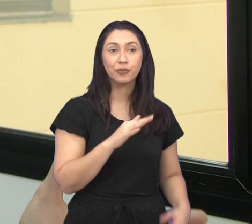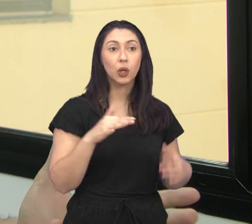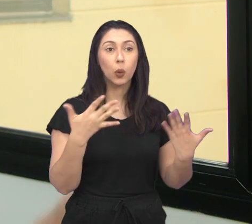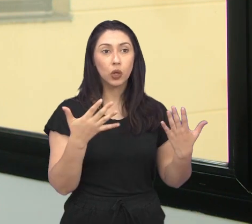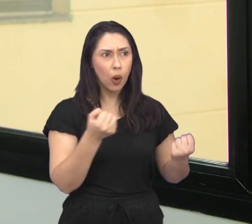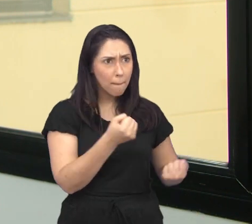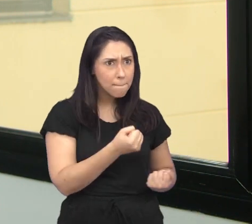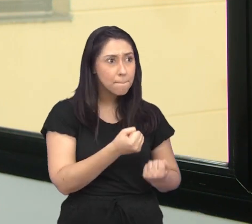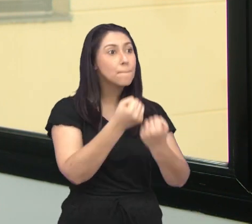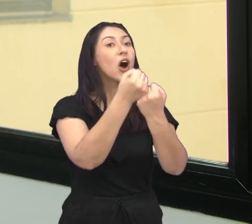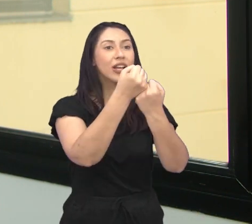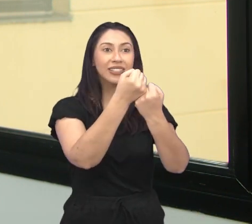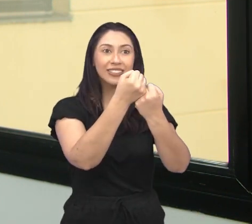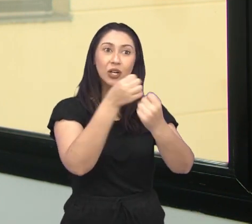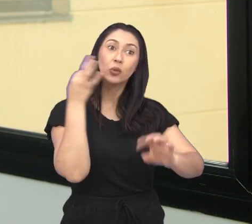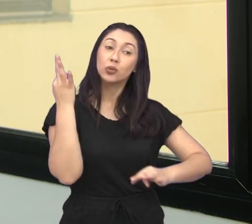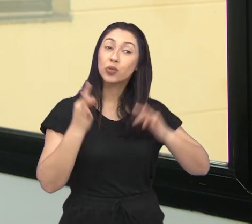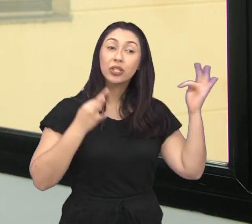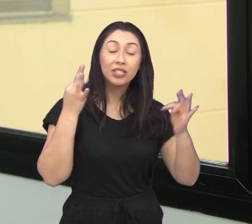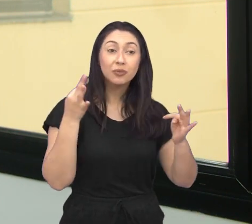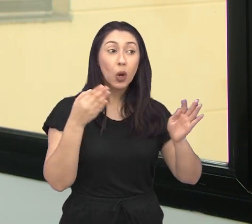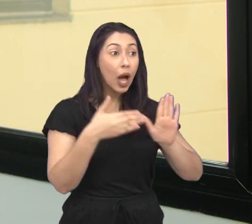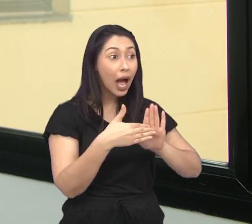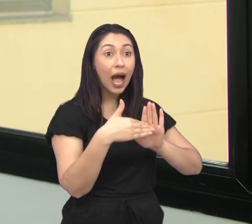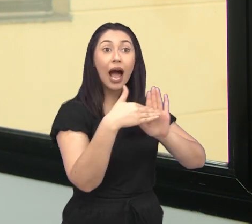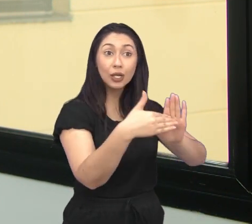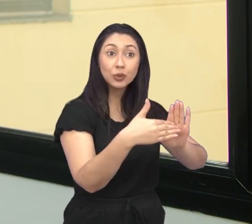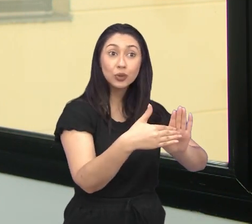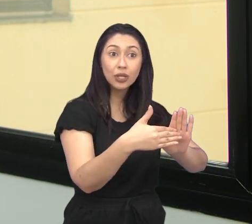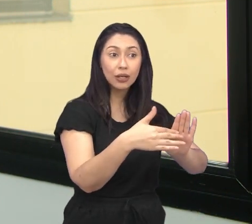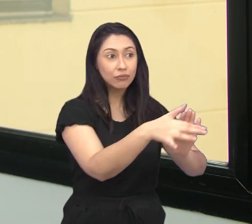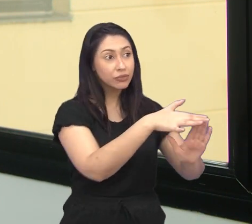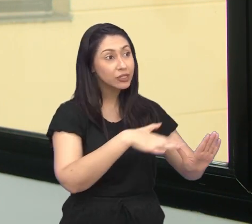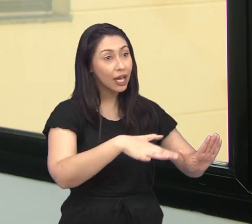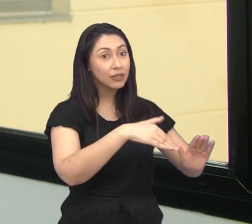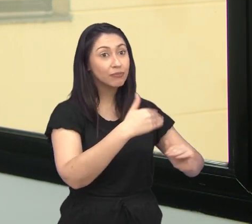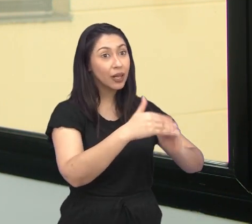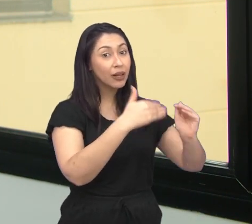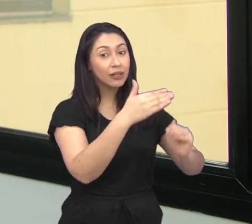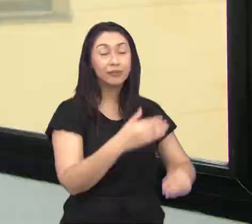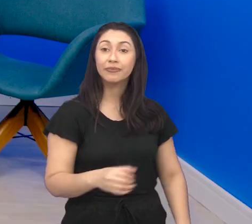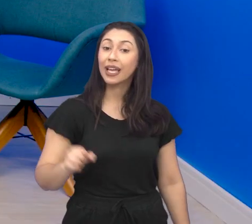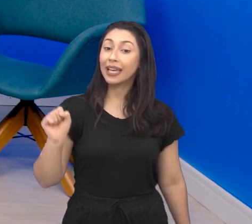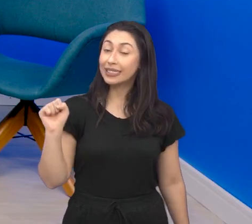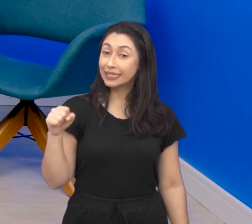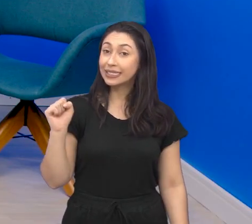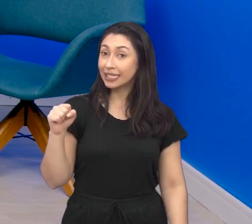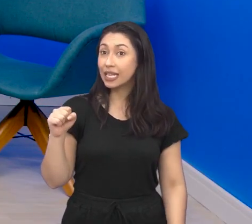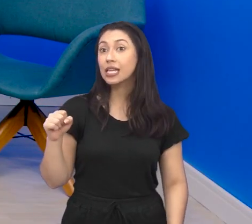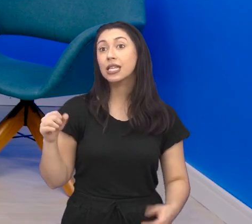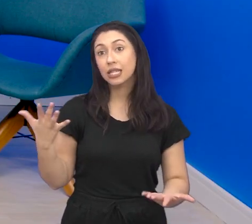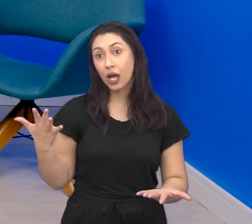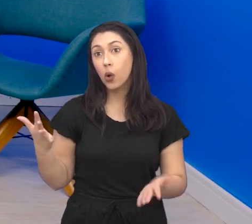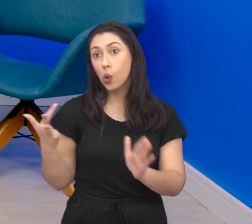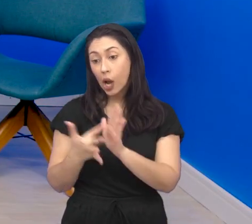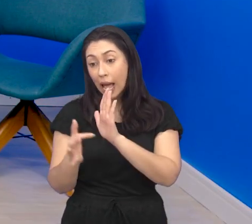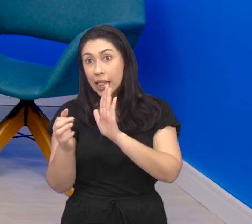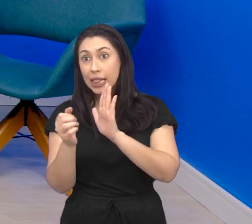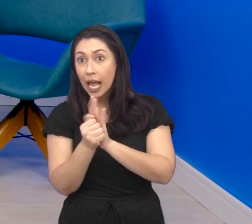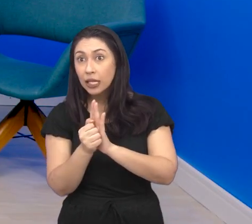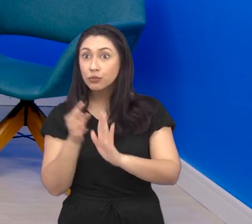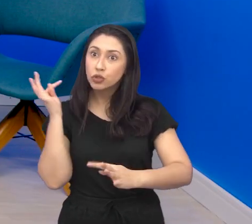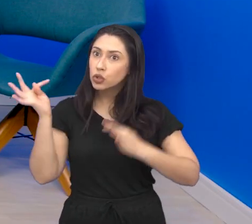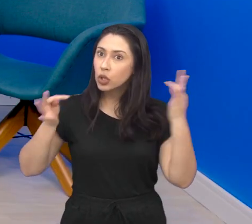restaurantes. Quando a gente fomenta o turismo em nossa cidade, também esse setor é muito agraciado. Pois é, essas políticas como